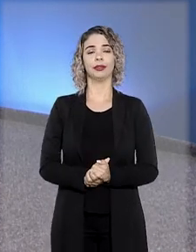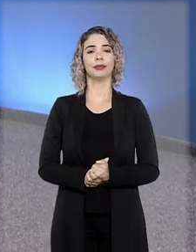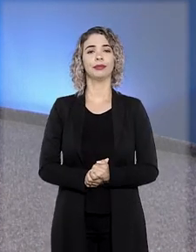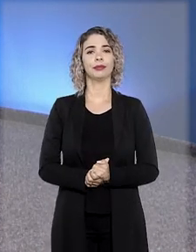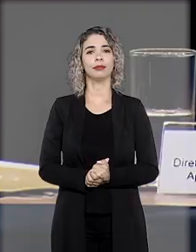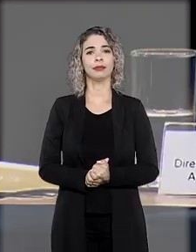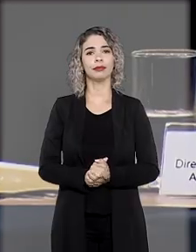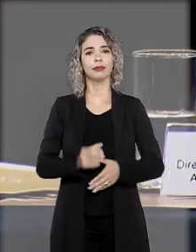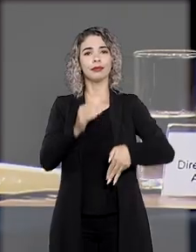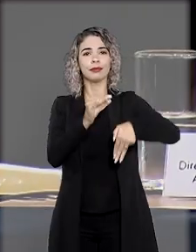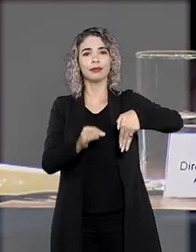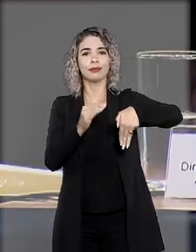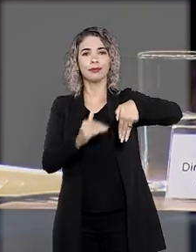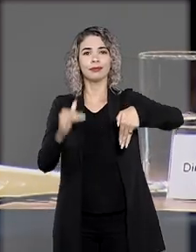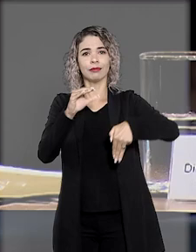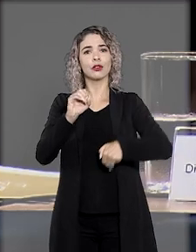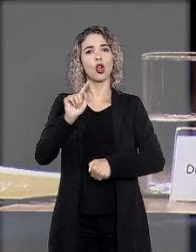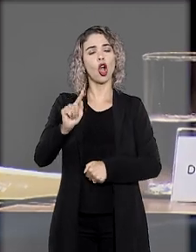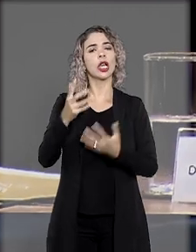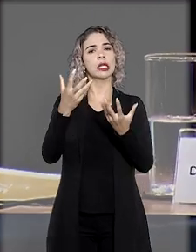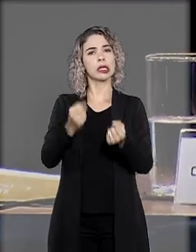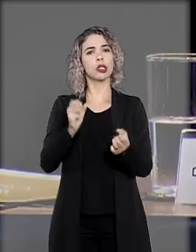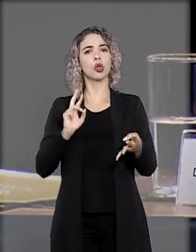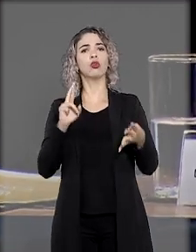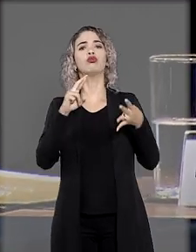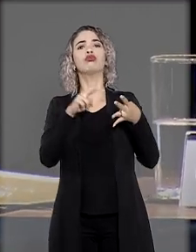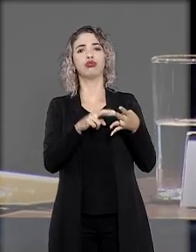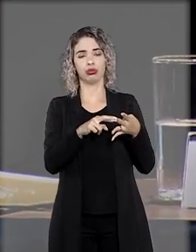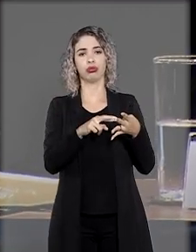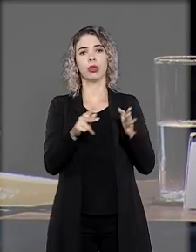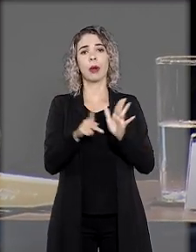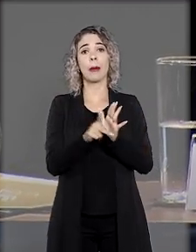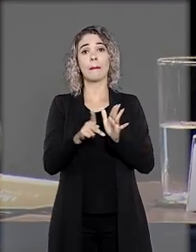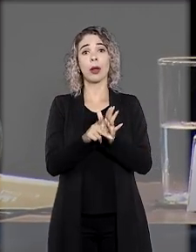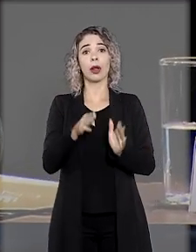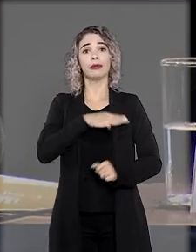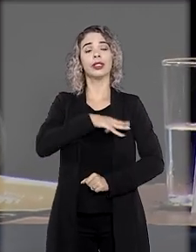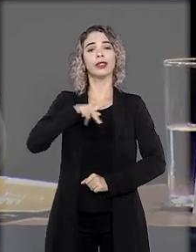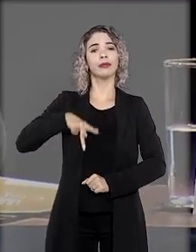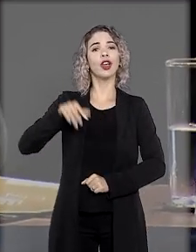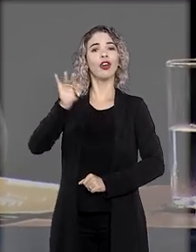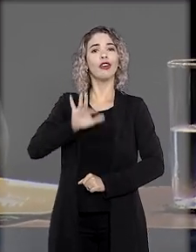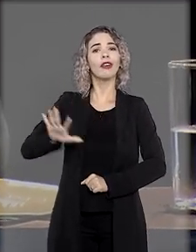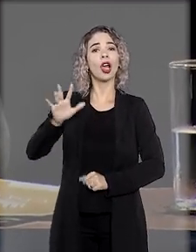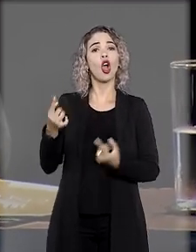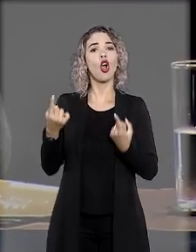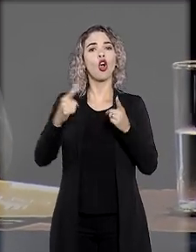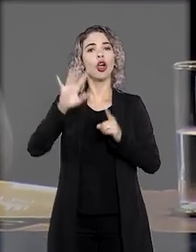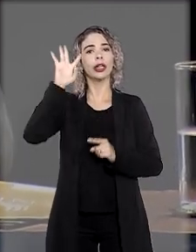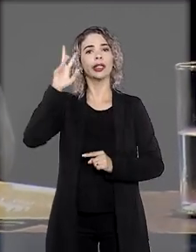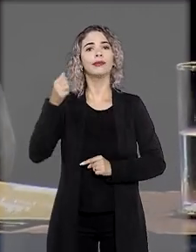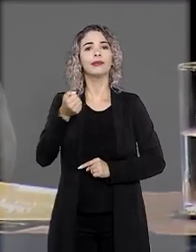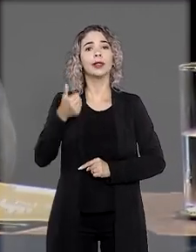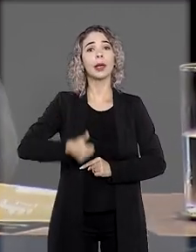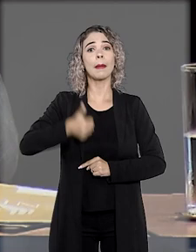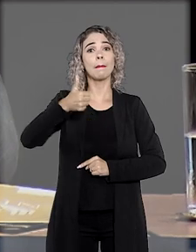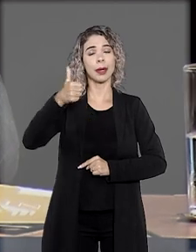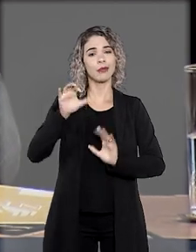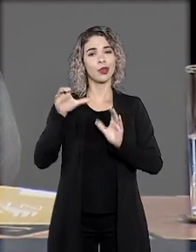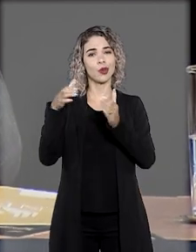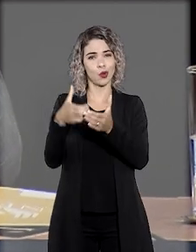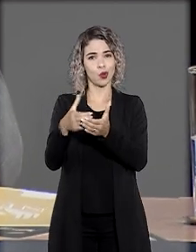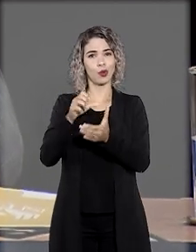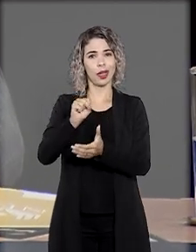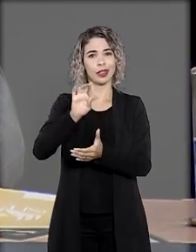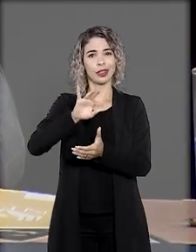deficiência. O ministro Og Fernandes admitiu o recurso extraordinário do Ministério Público Federal contra a decisão da primeira